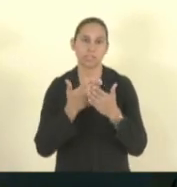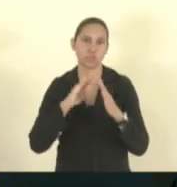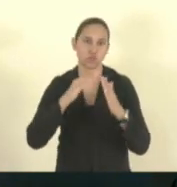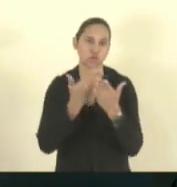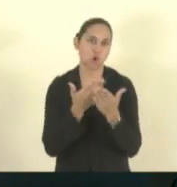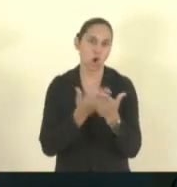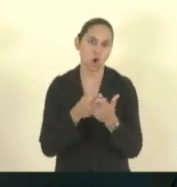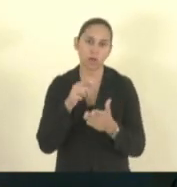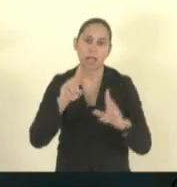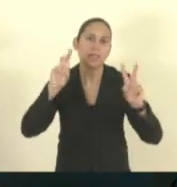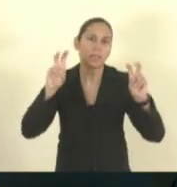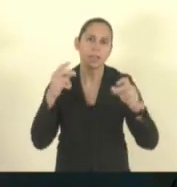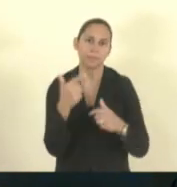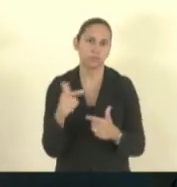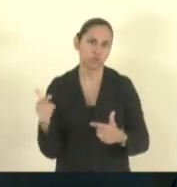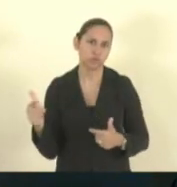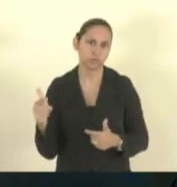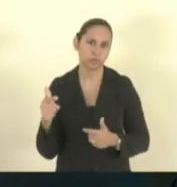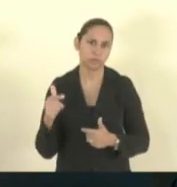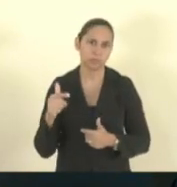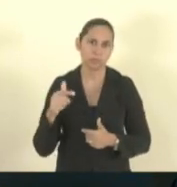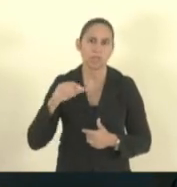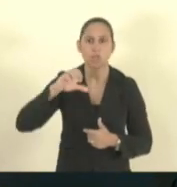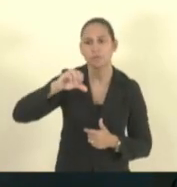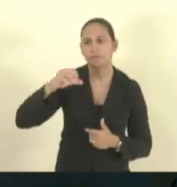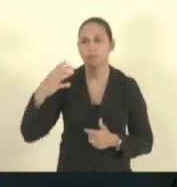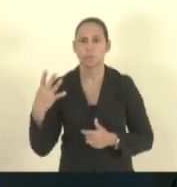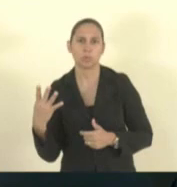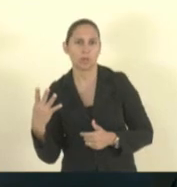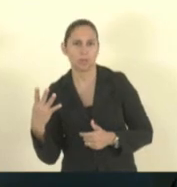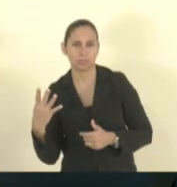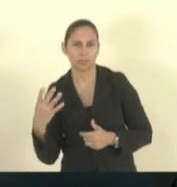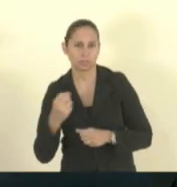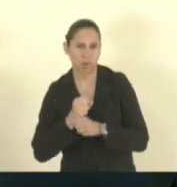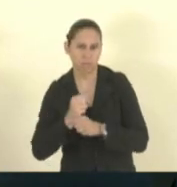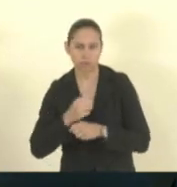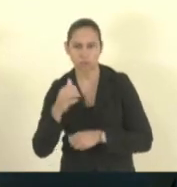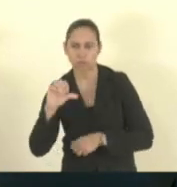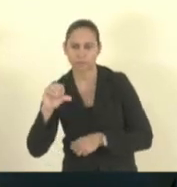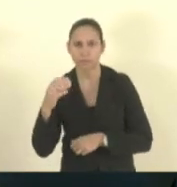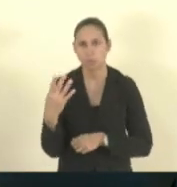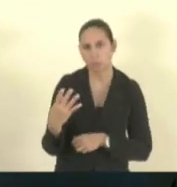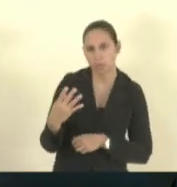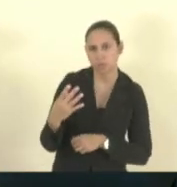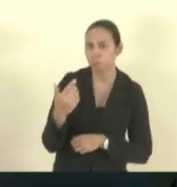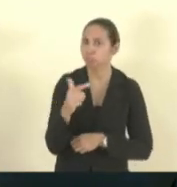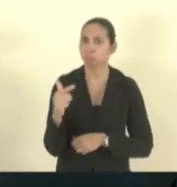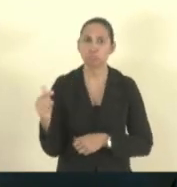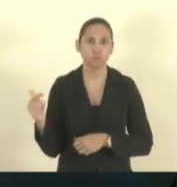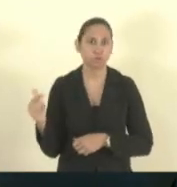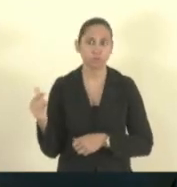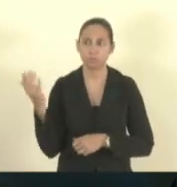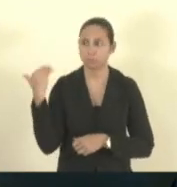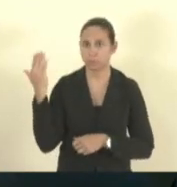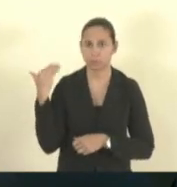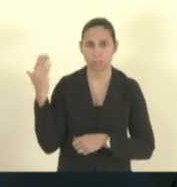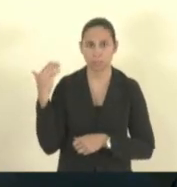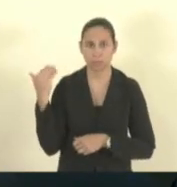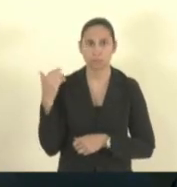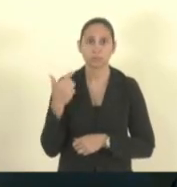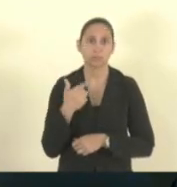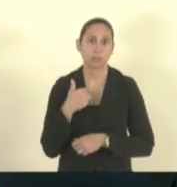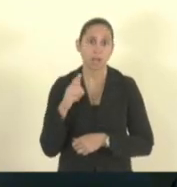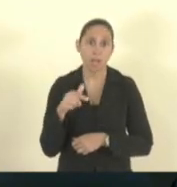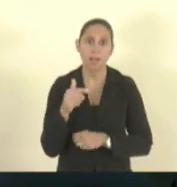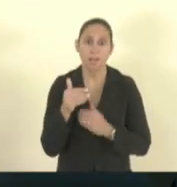94 ninguém falava dessas questões é algo vamos dizer assim não que eu seja novo mas